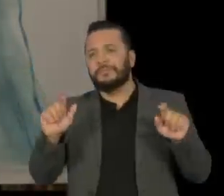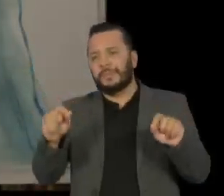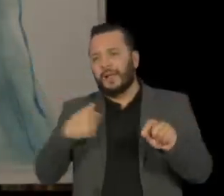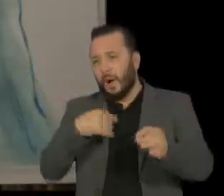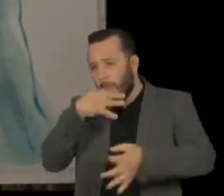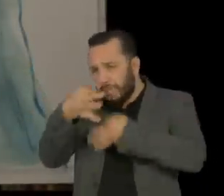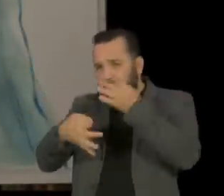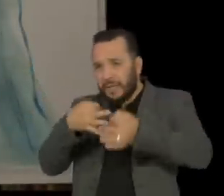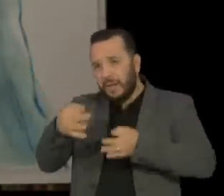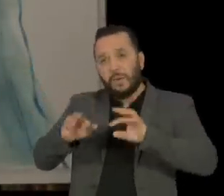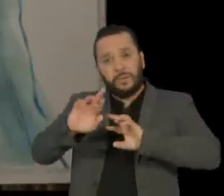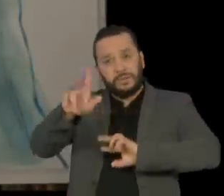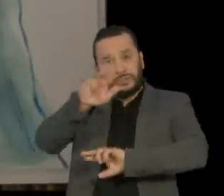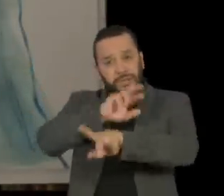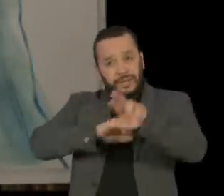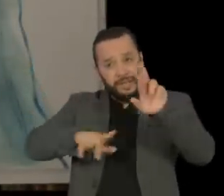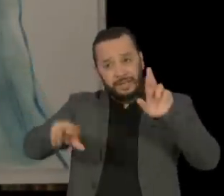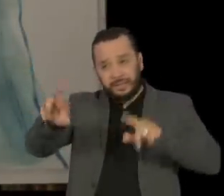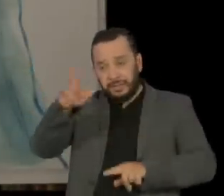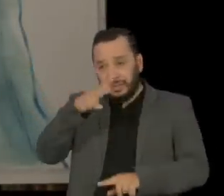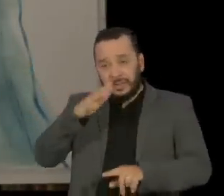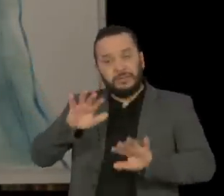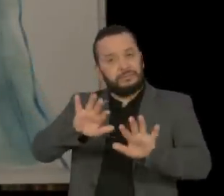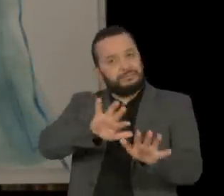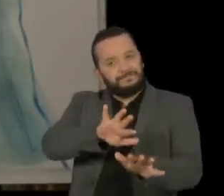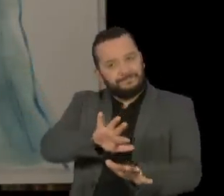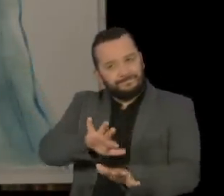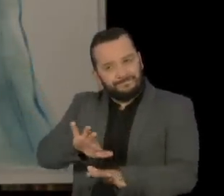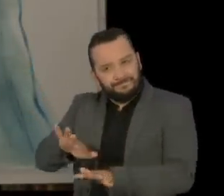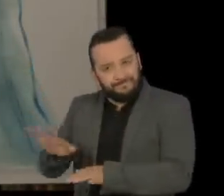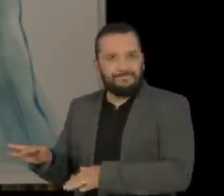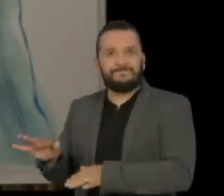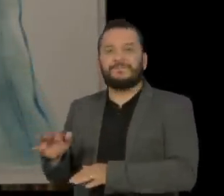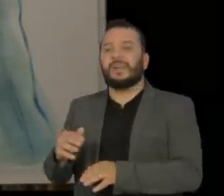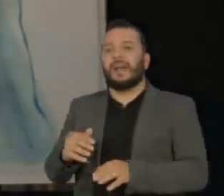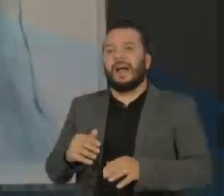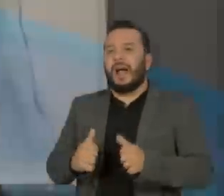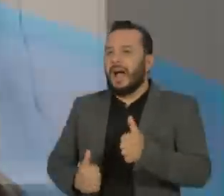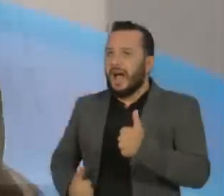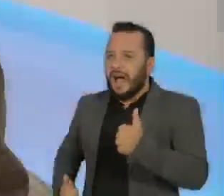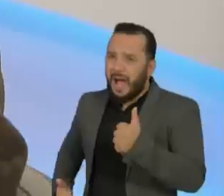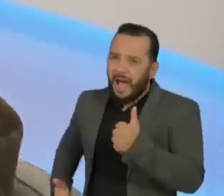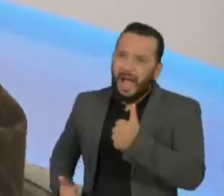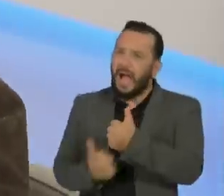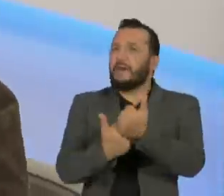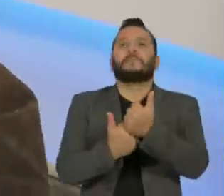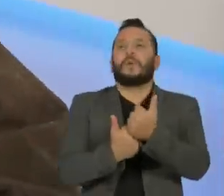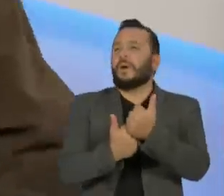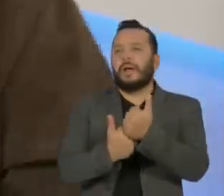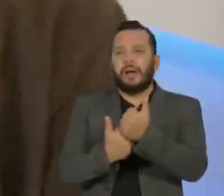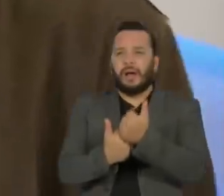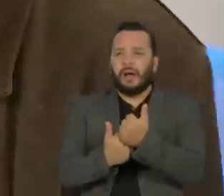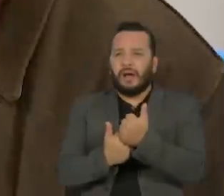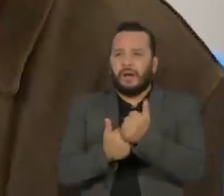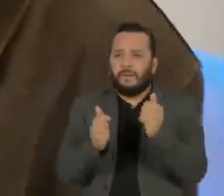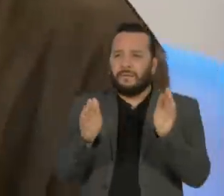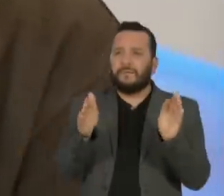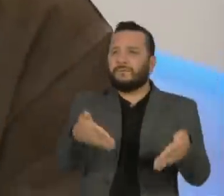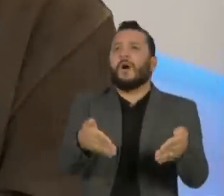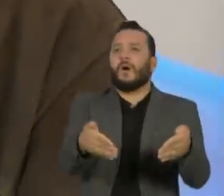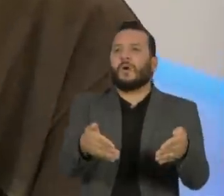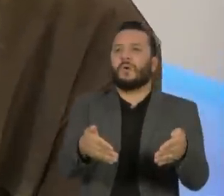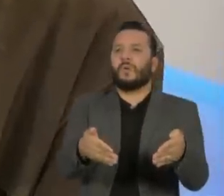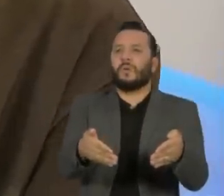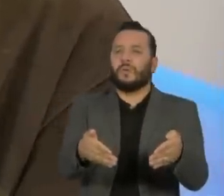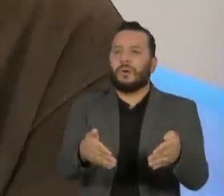de lado agora para a gente abraçar um foco que é uma